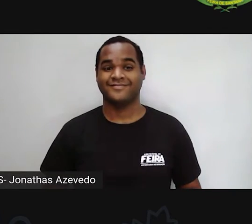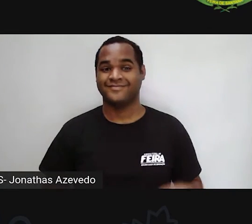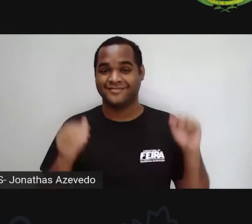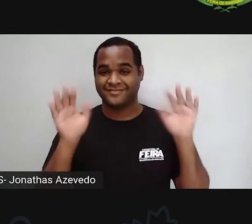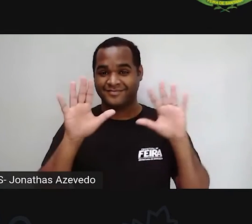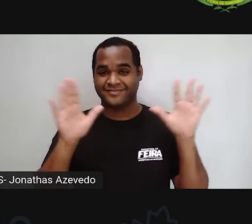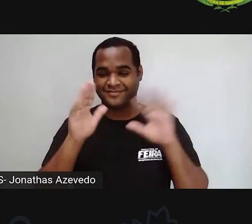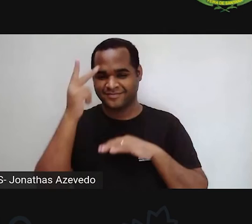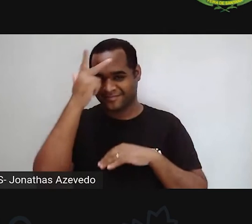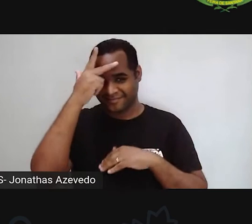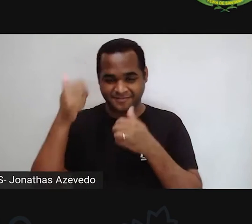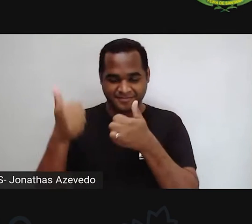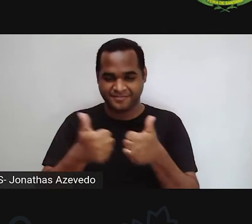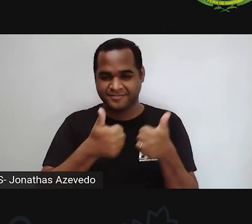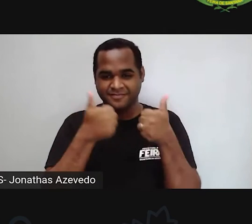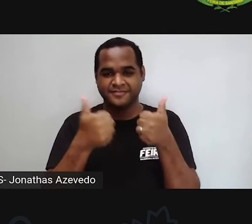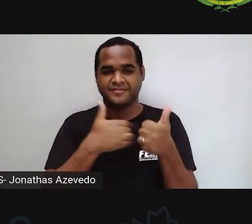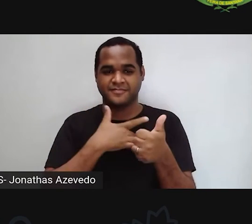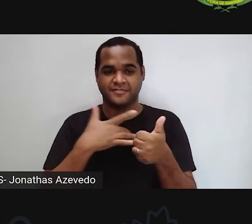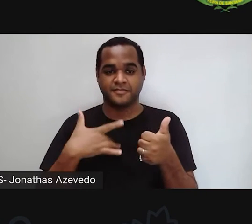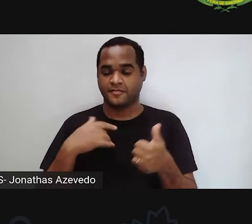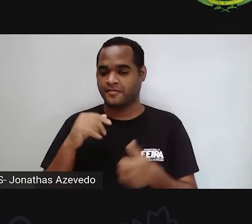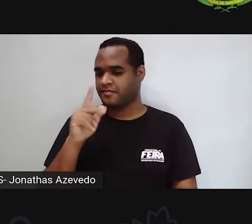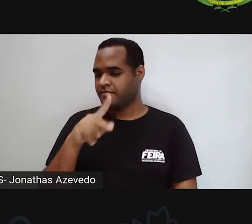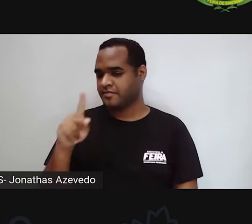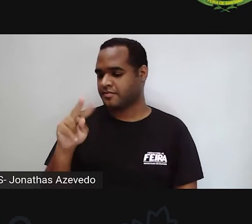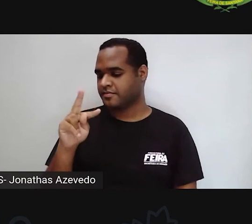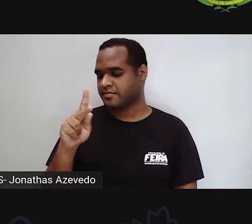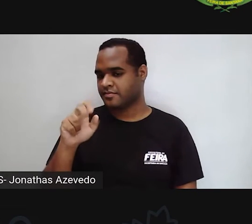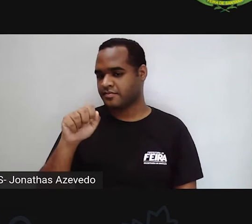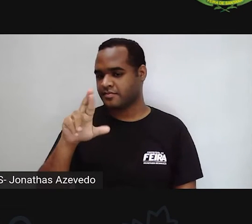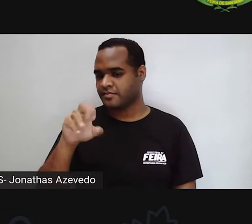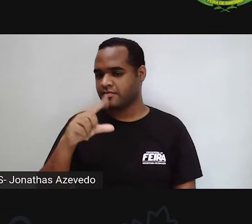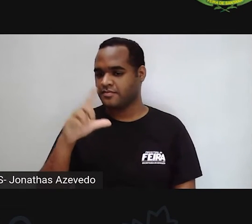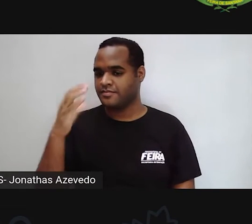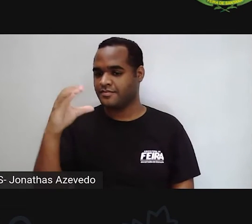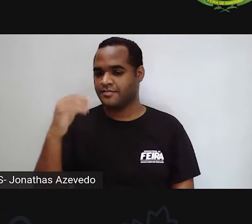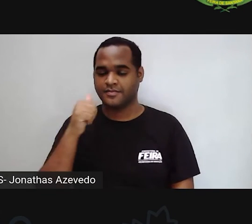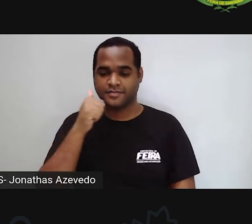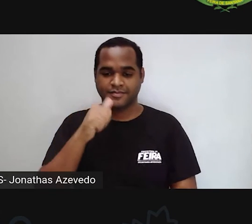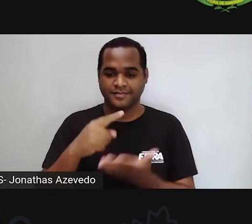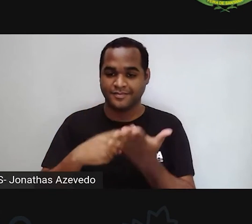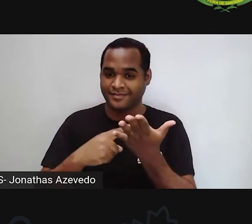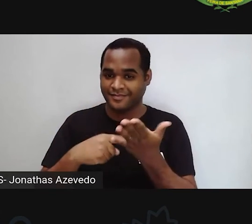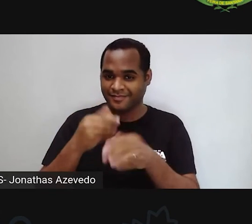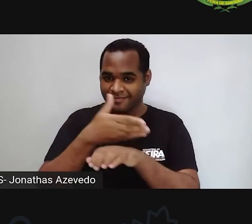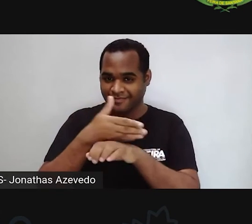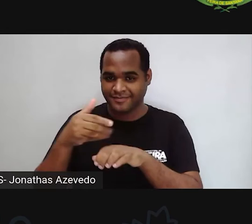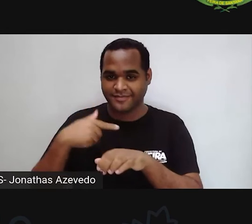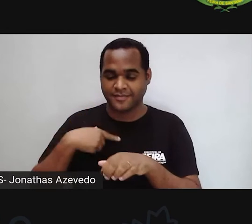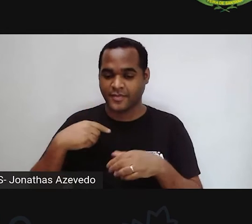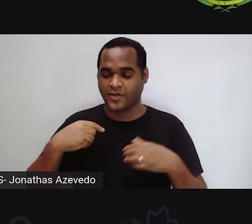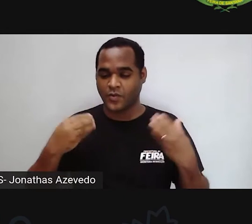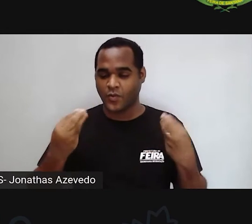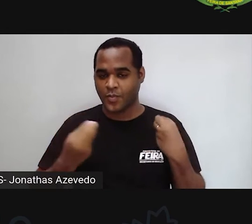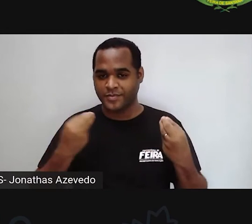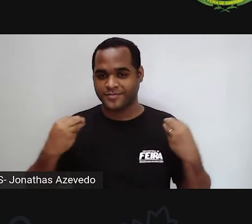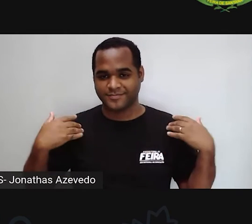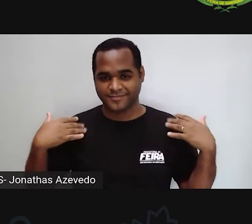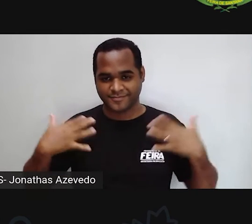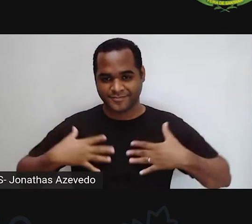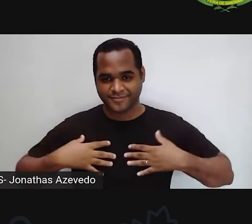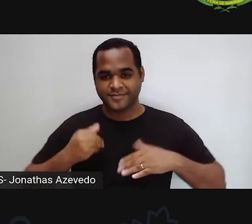Olá pessoal, tudo bem com vocês? Eu sou a professora Tara Santos de Ciência, sou mulher de pele clara. Hoje eu estou vestindo aqui um jaleco